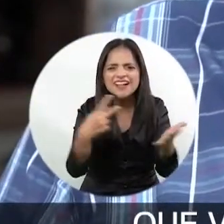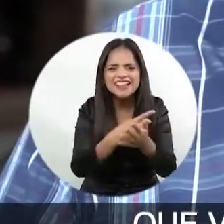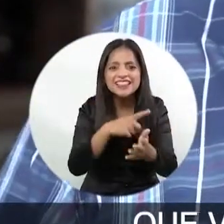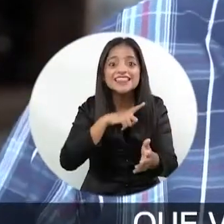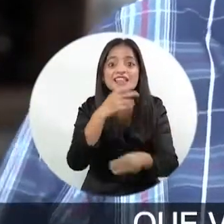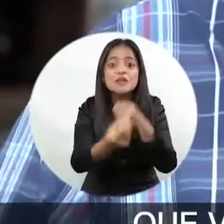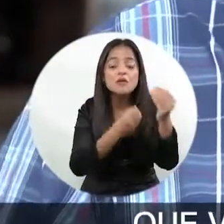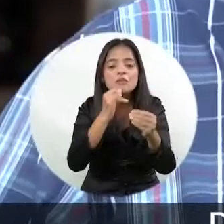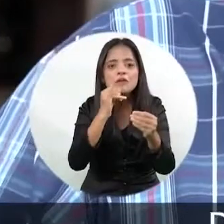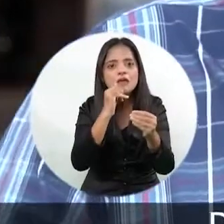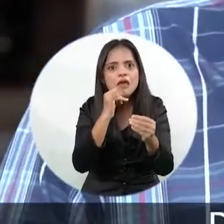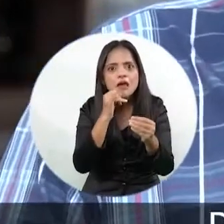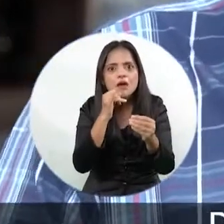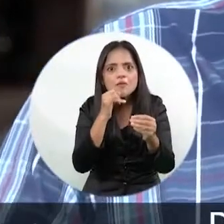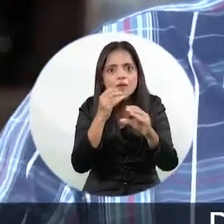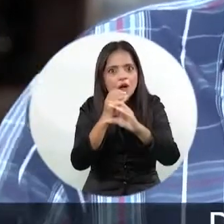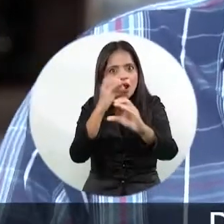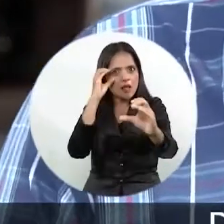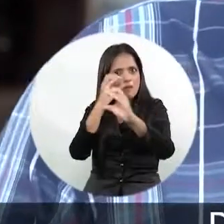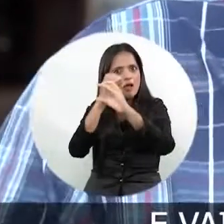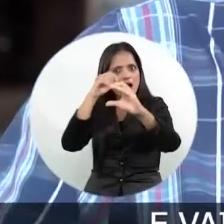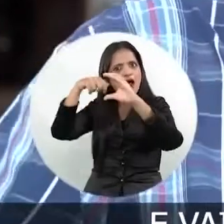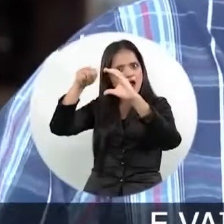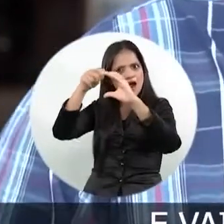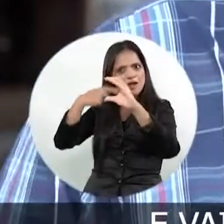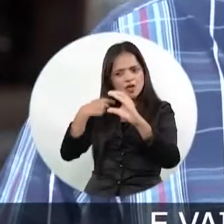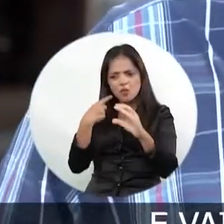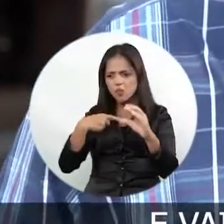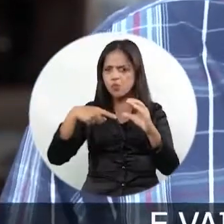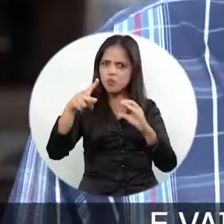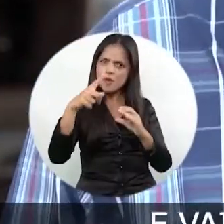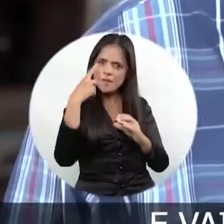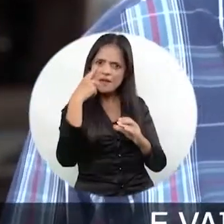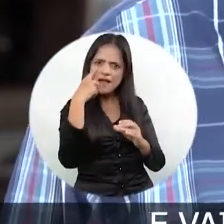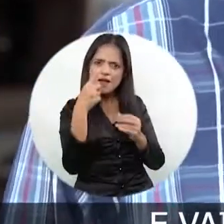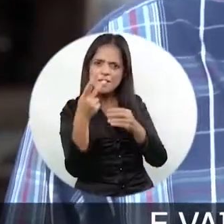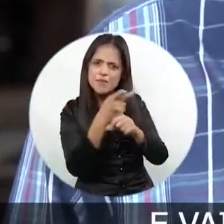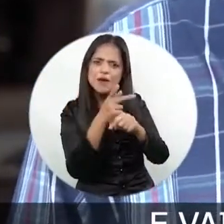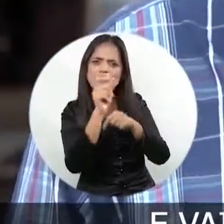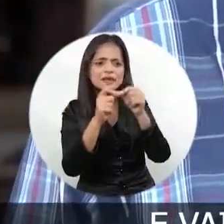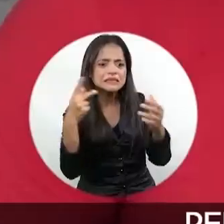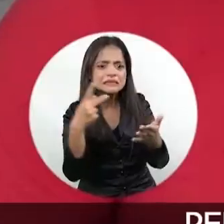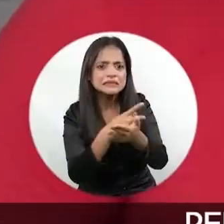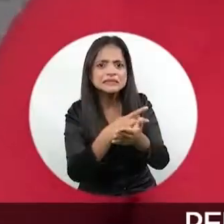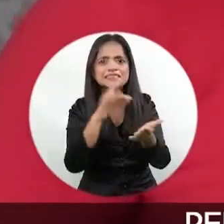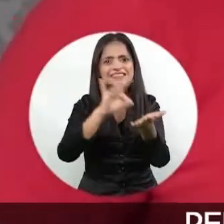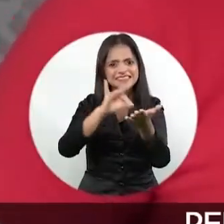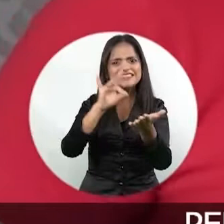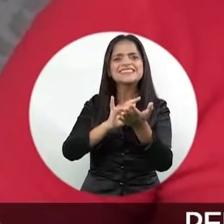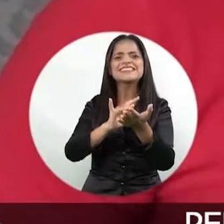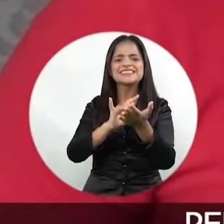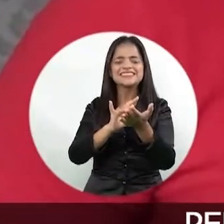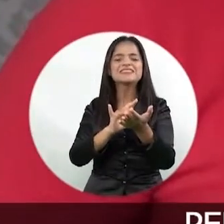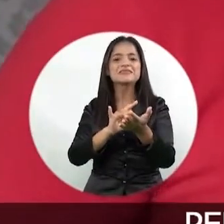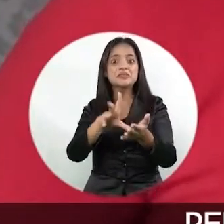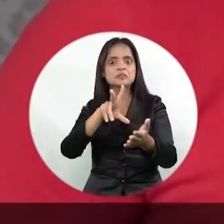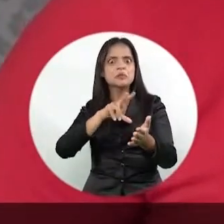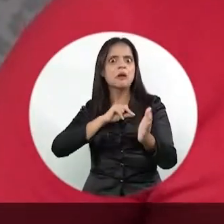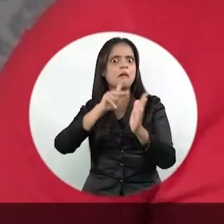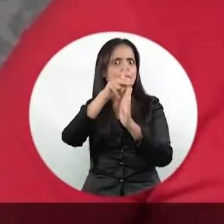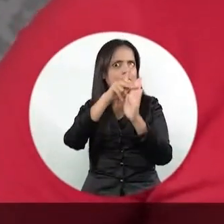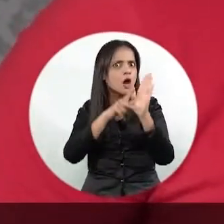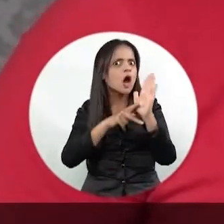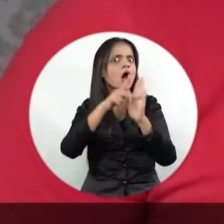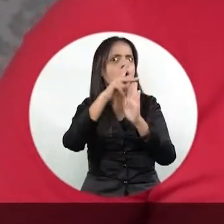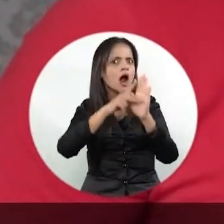laboratórios das câmaras que vão corrigir aquilo e vão saber o aconteceu em tempo real. Pensa que esse projeto da guarda civil